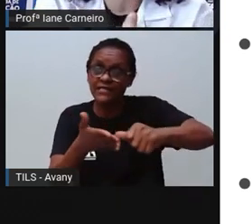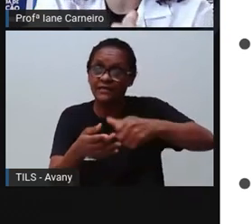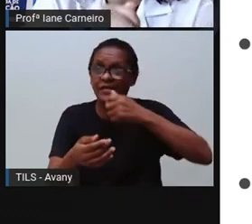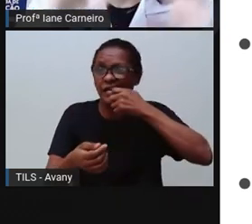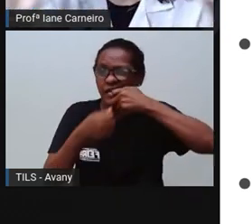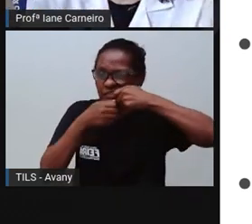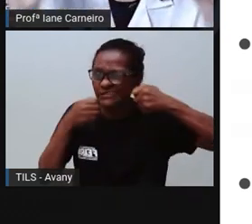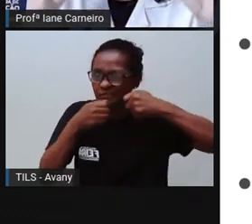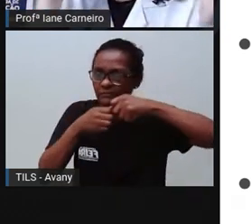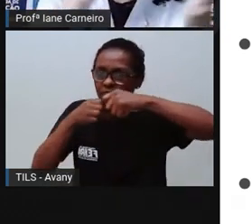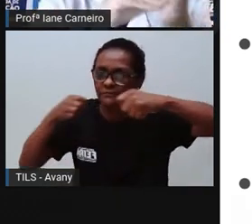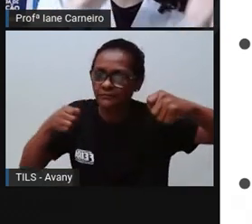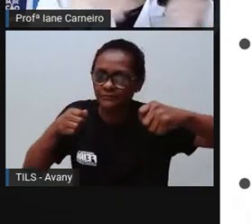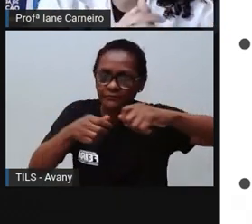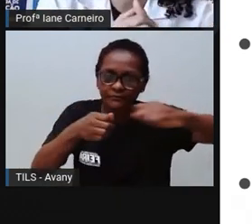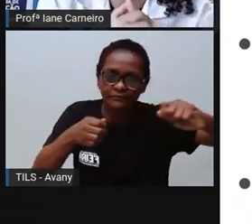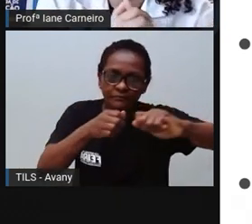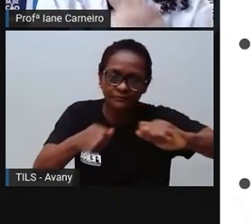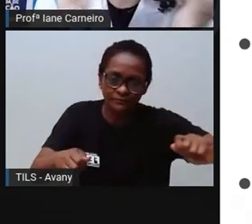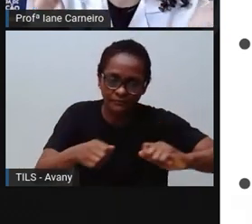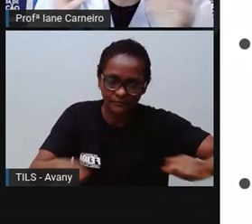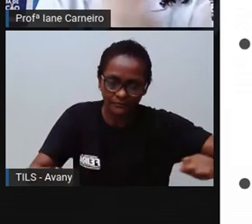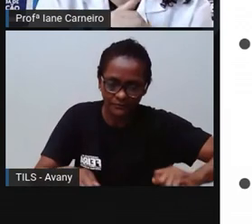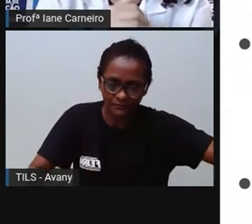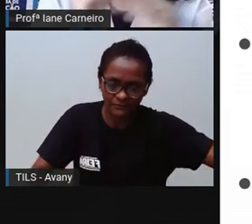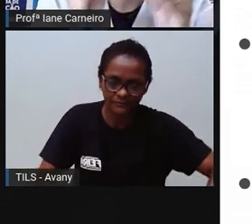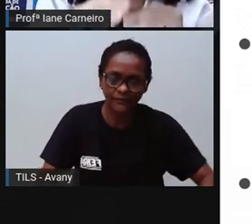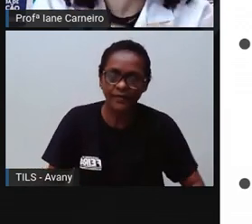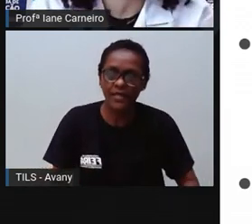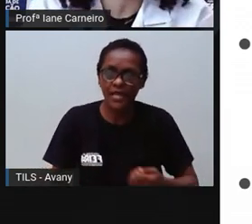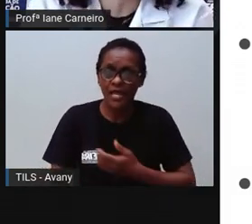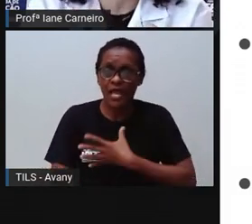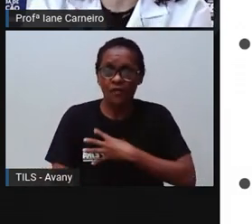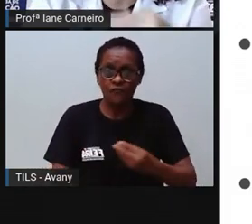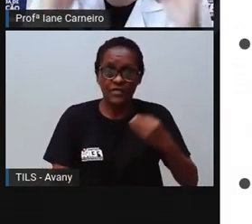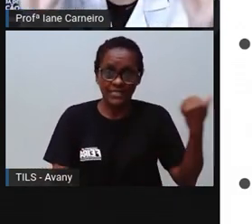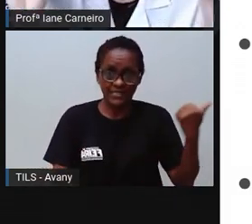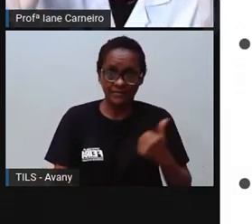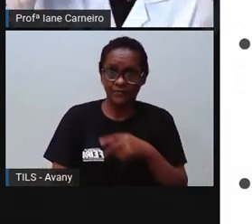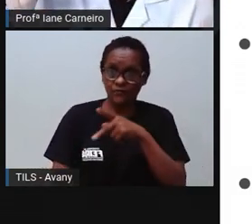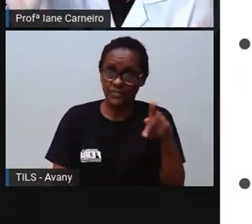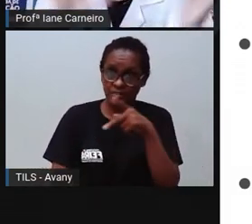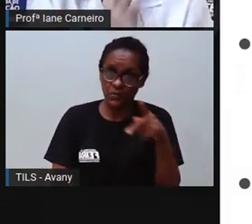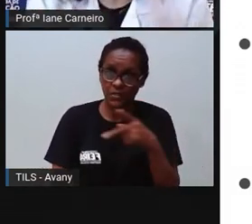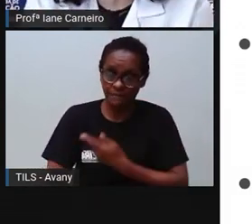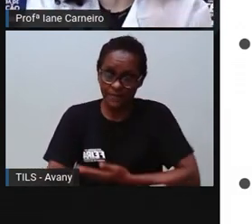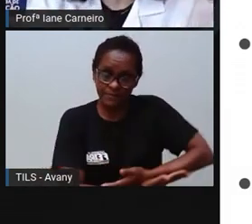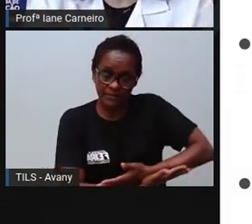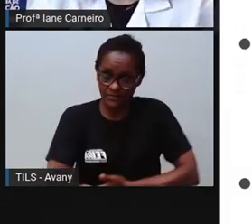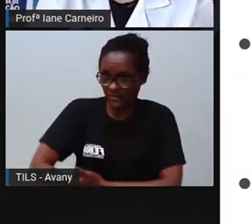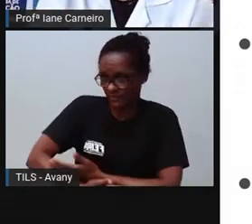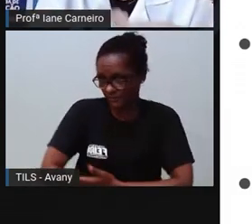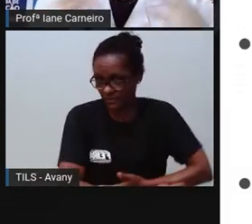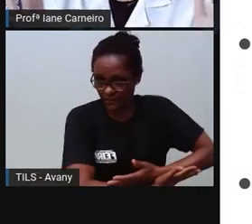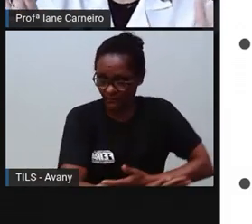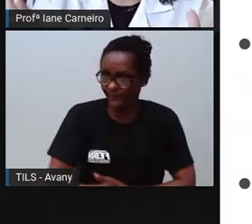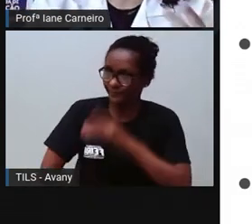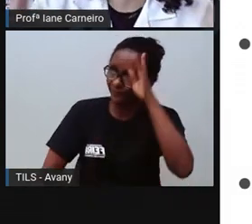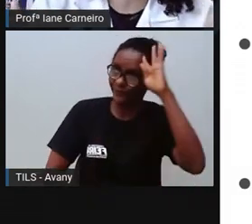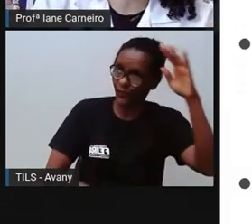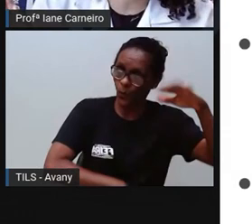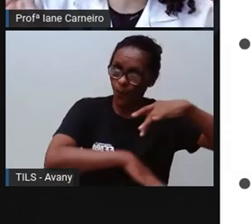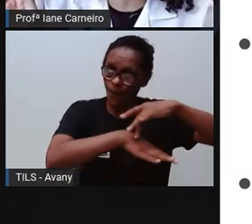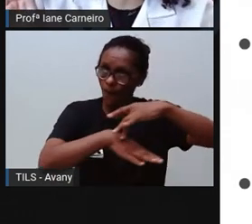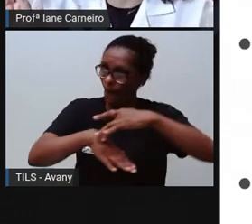tomada que aí evitava quando a minha filha era bebê, né, de mexer. Então, você já sabe, né, primeiro ano já sabe que